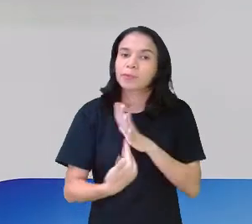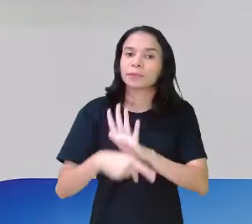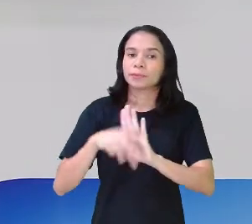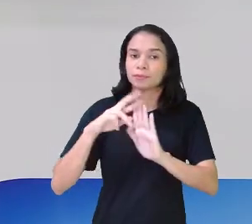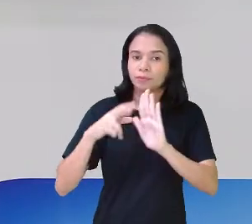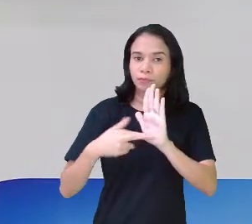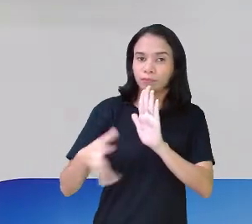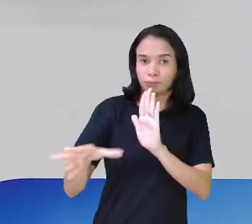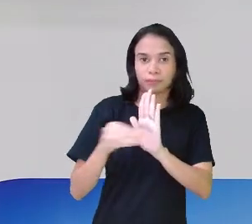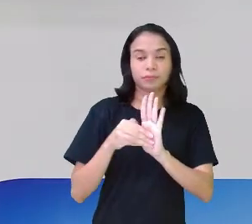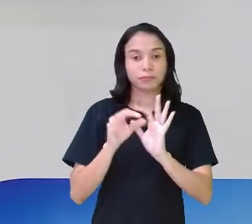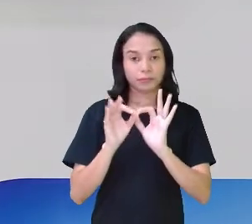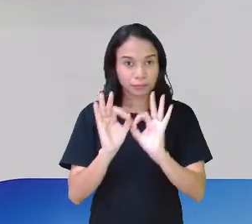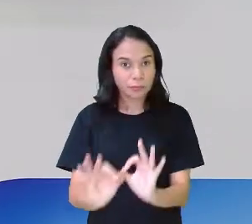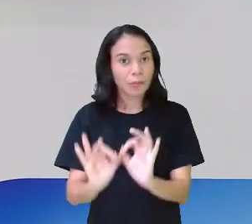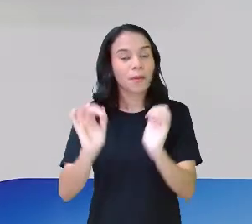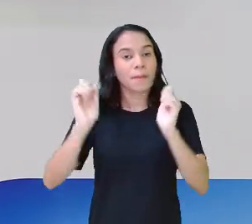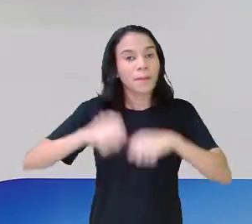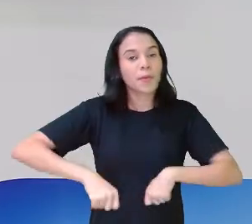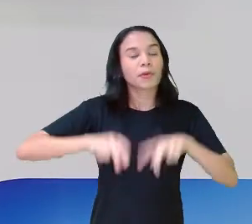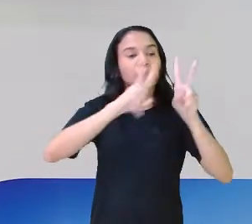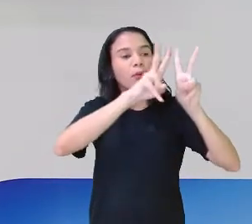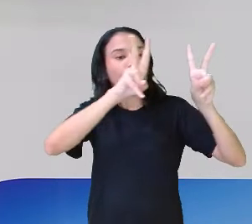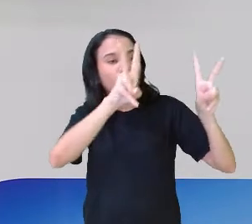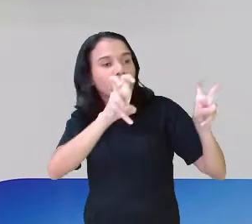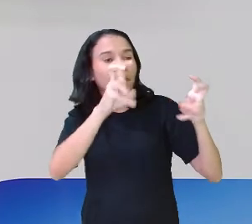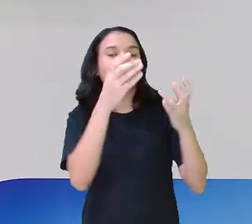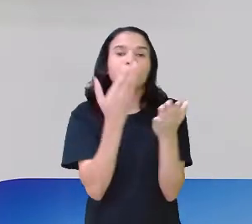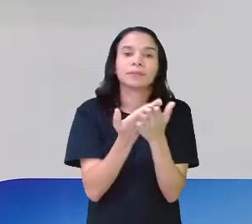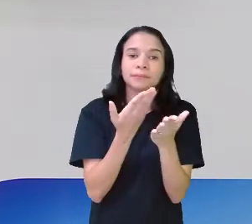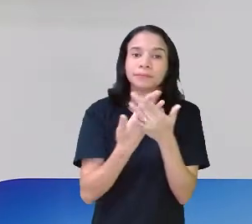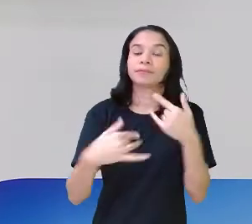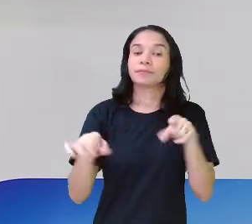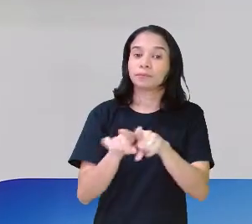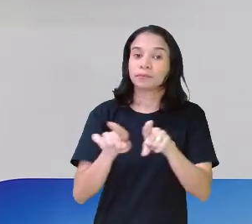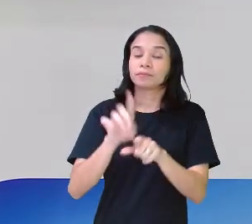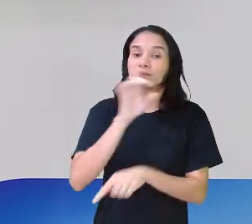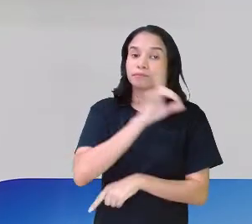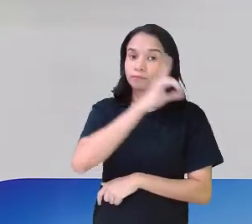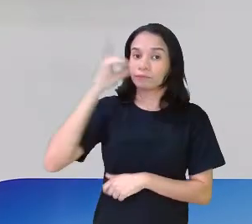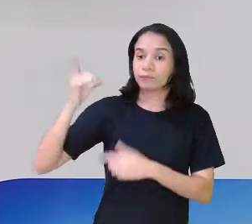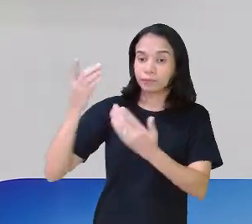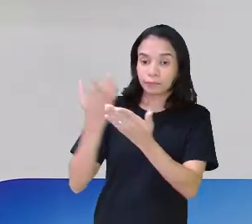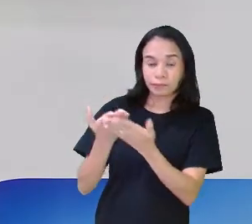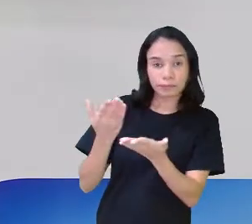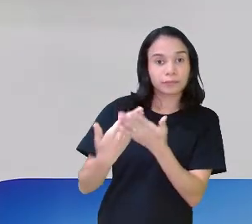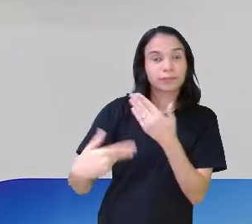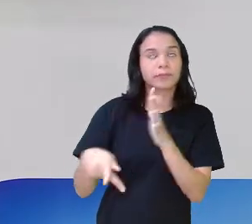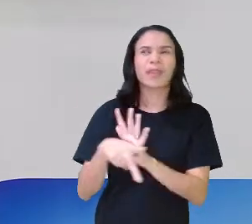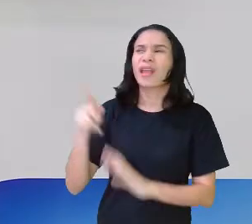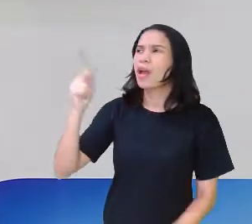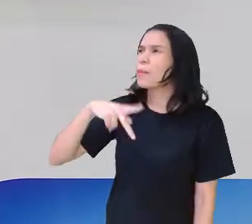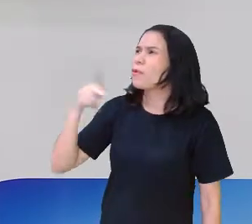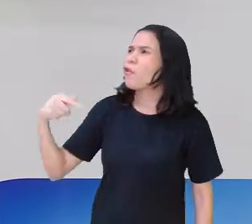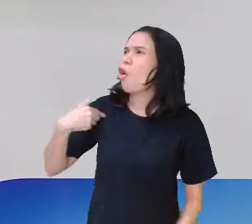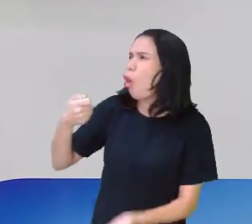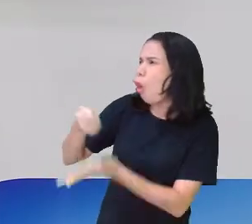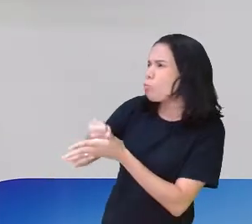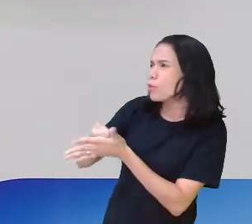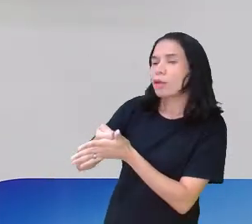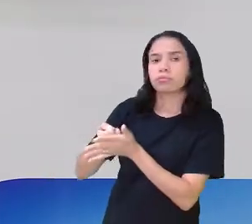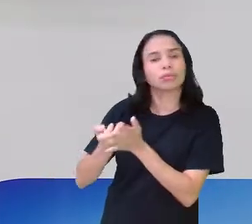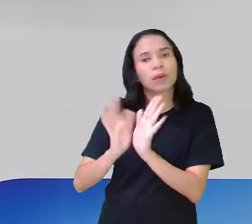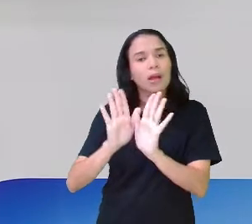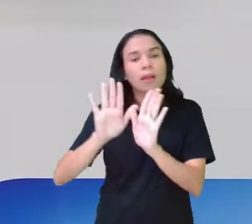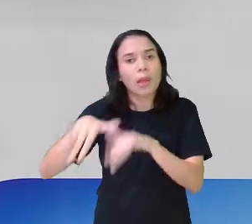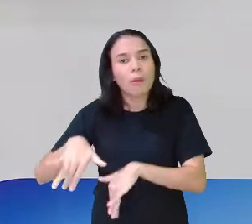registros, tá certo? Colocar o tema da aula, colocar a data da aula. Professora, sou obrigada a fazer isso?